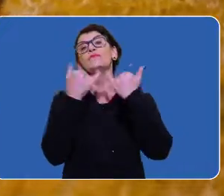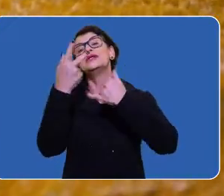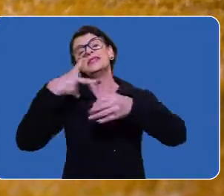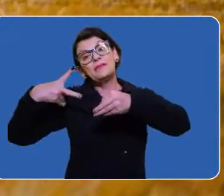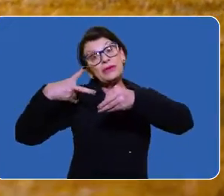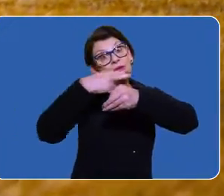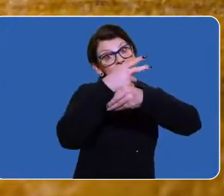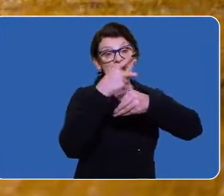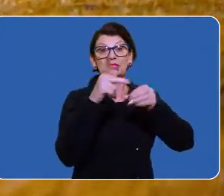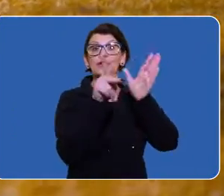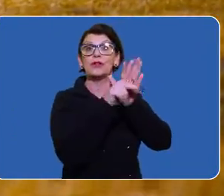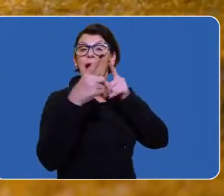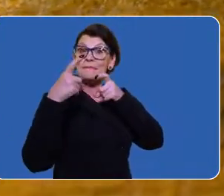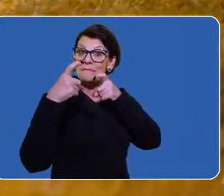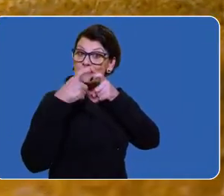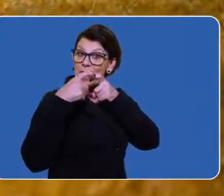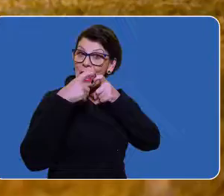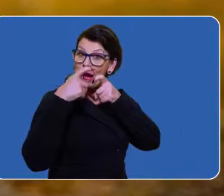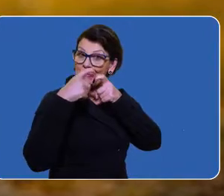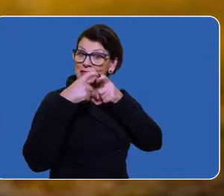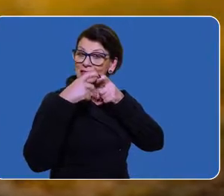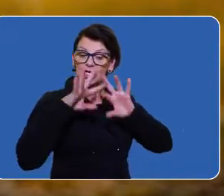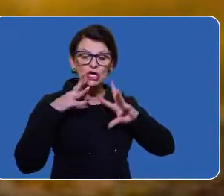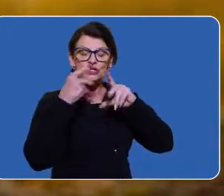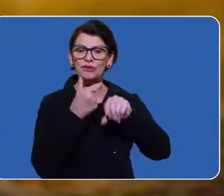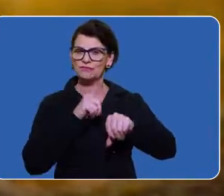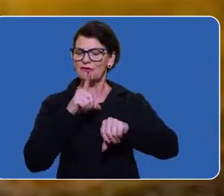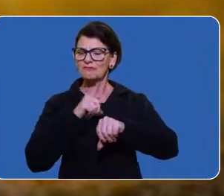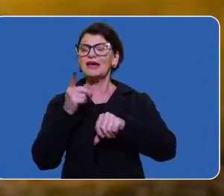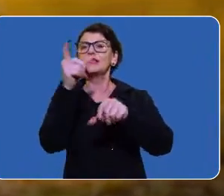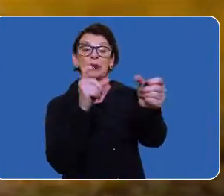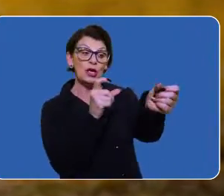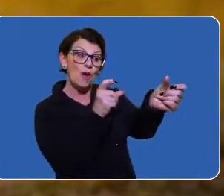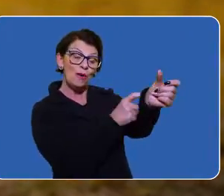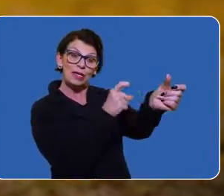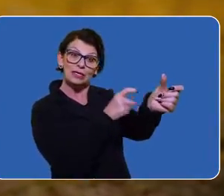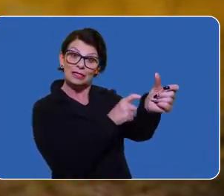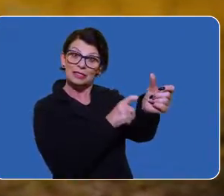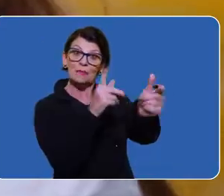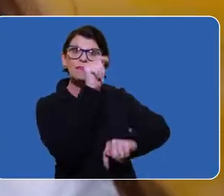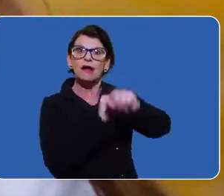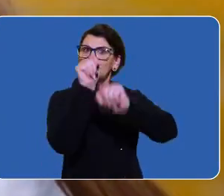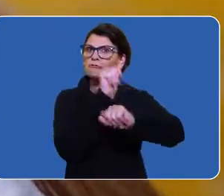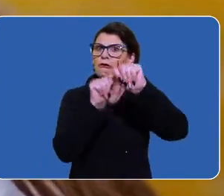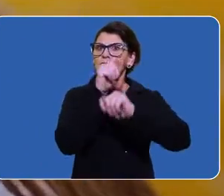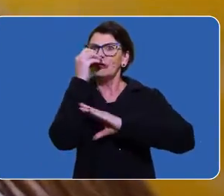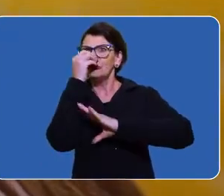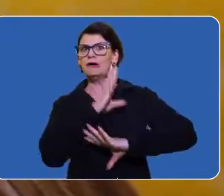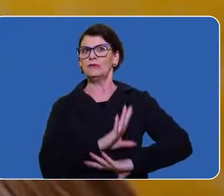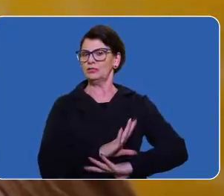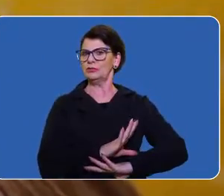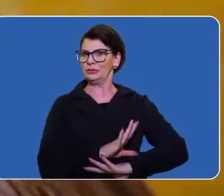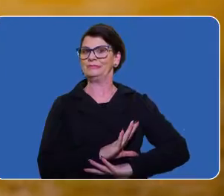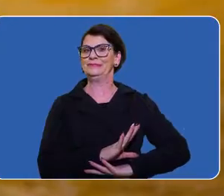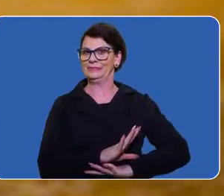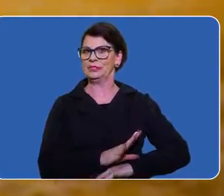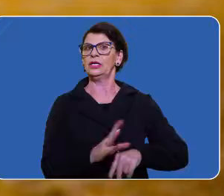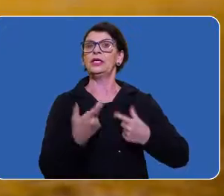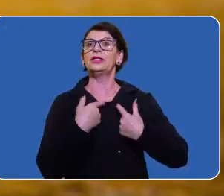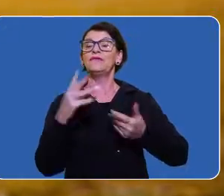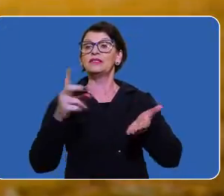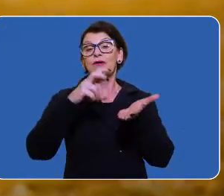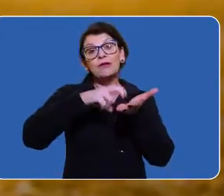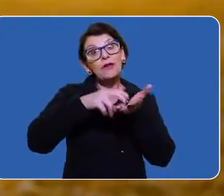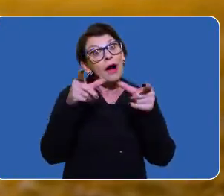são feitas em clínicas credenciadas e todos receberão microchips para aumentar o controle sobre abandono e maus-tratos. O